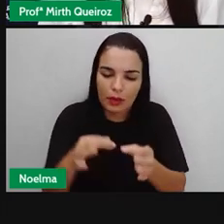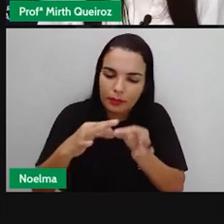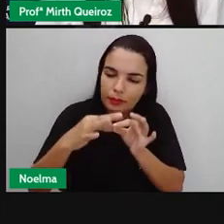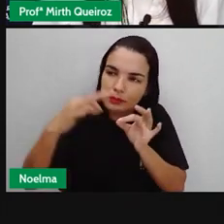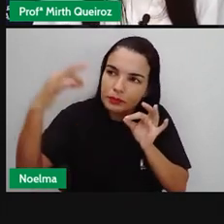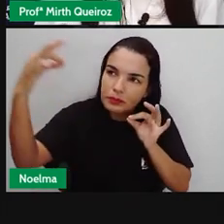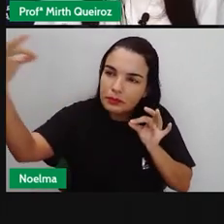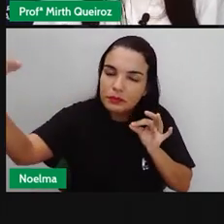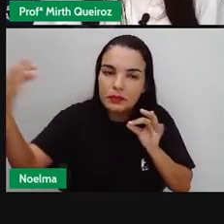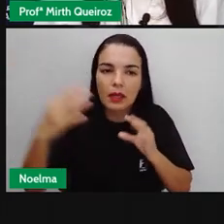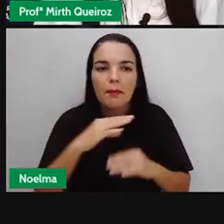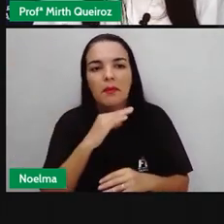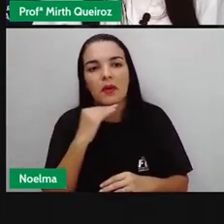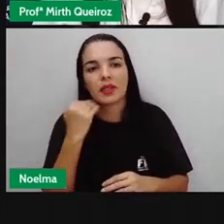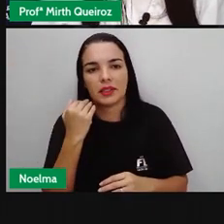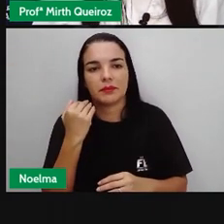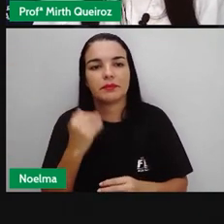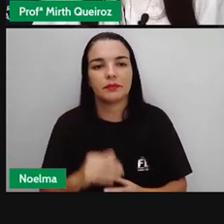Da navegação.